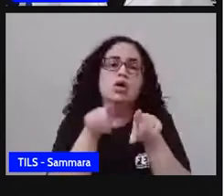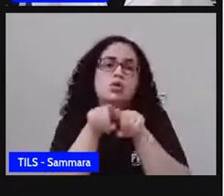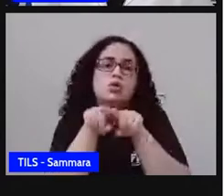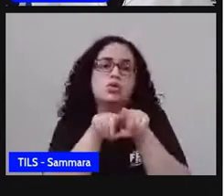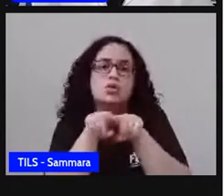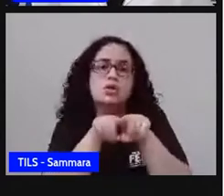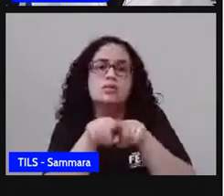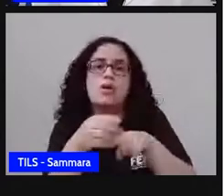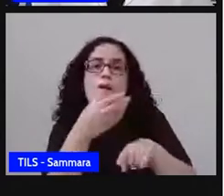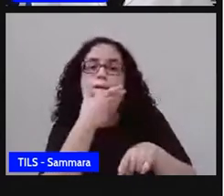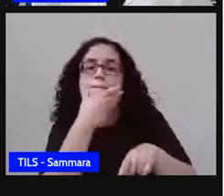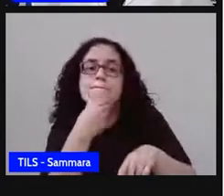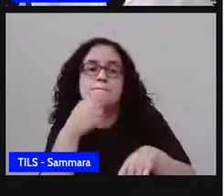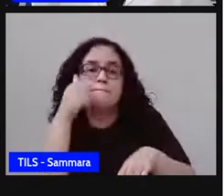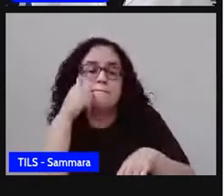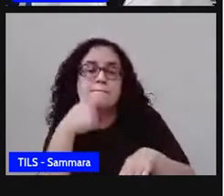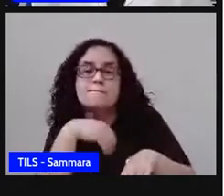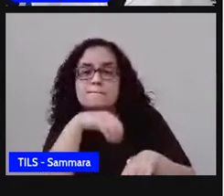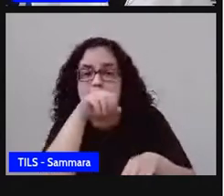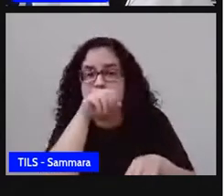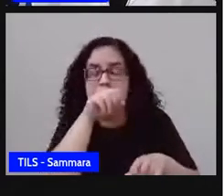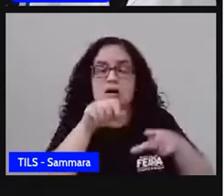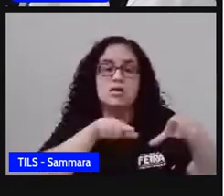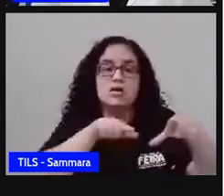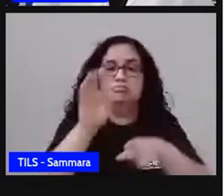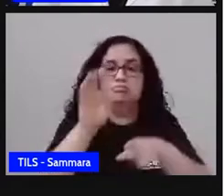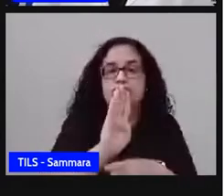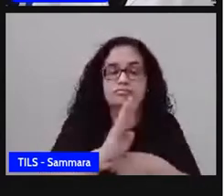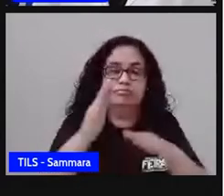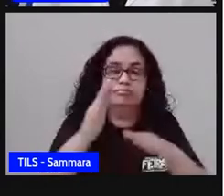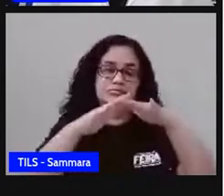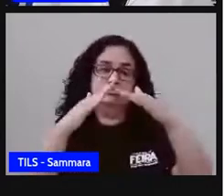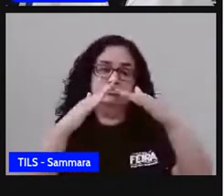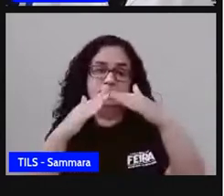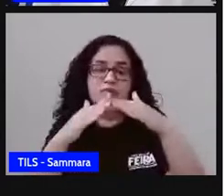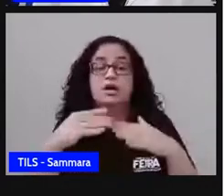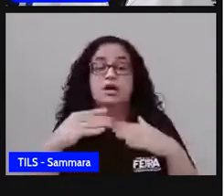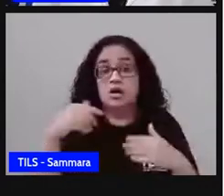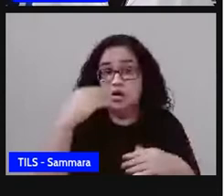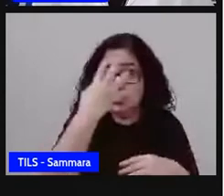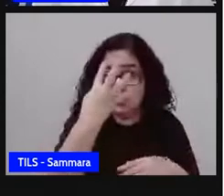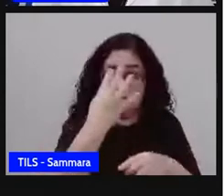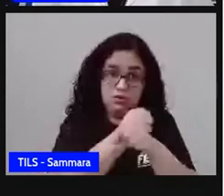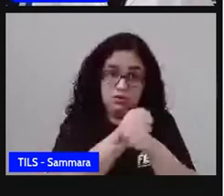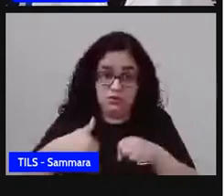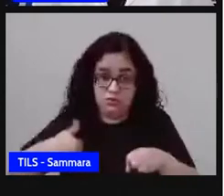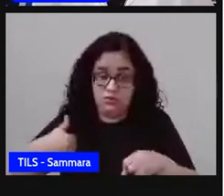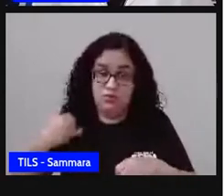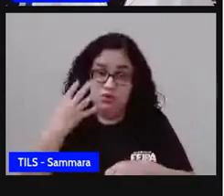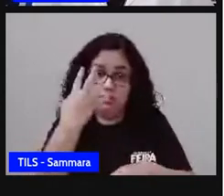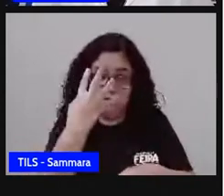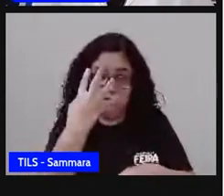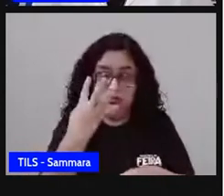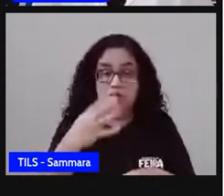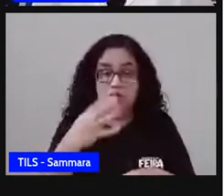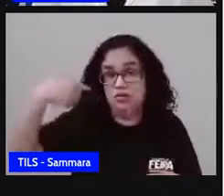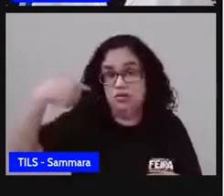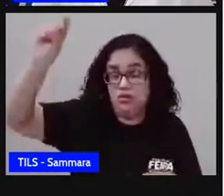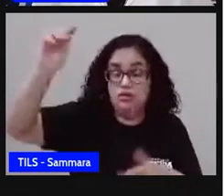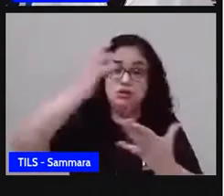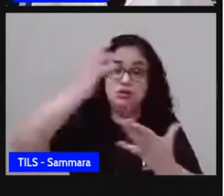pai protético e a mãe dona de casa. Aos quatro anos veio para Cuiabá com todos eles. Passou por